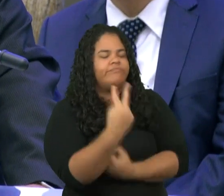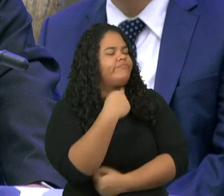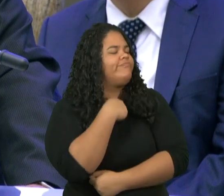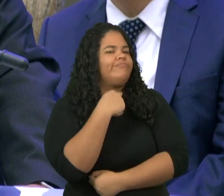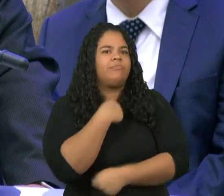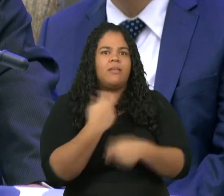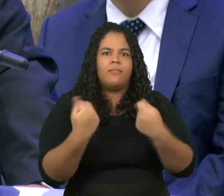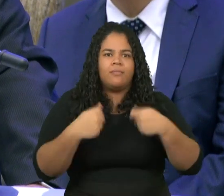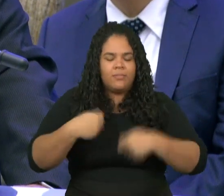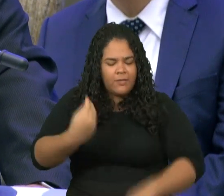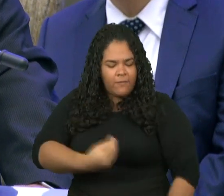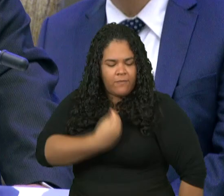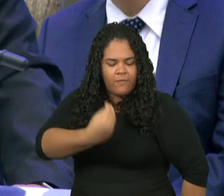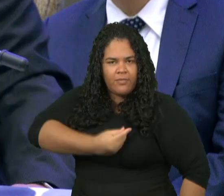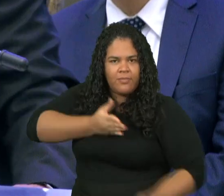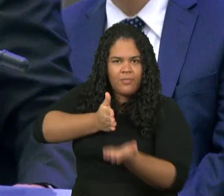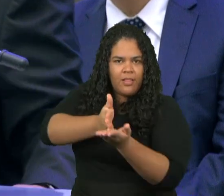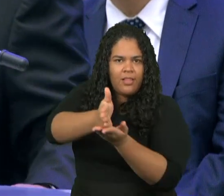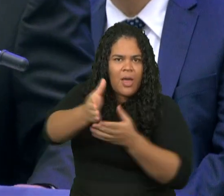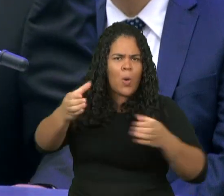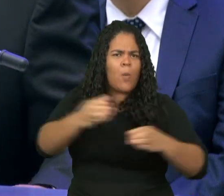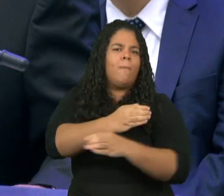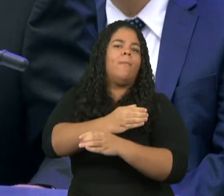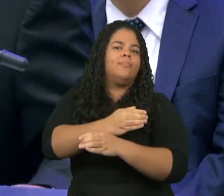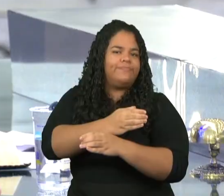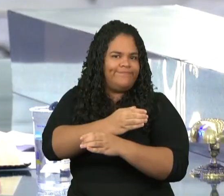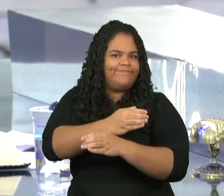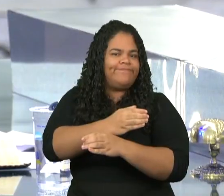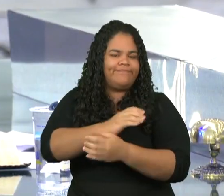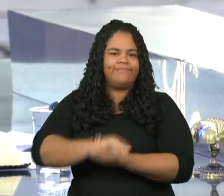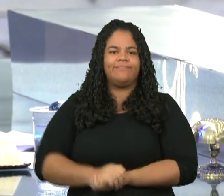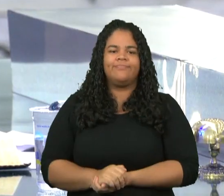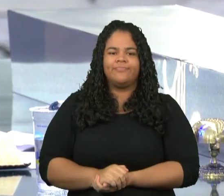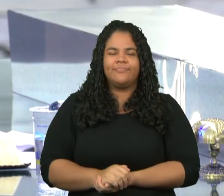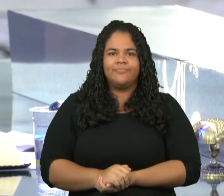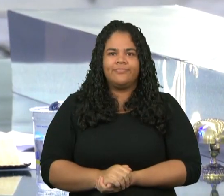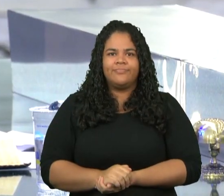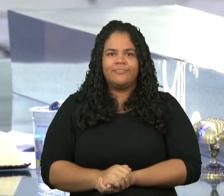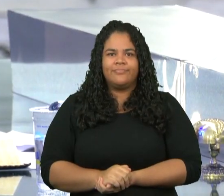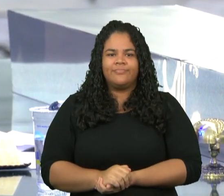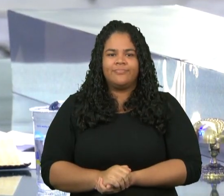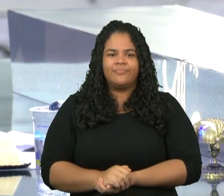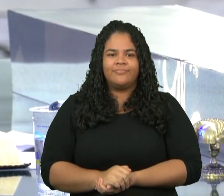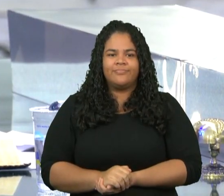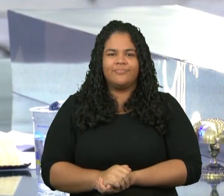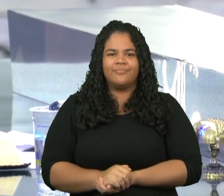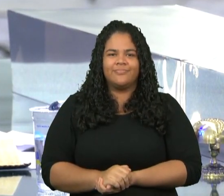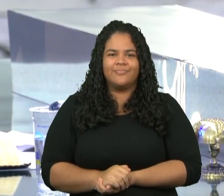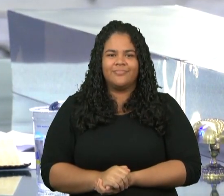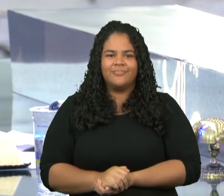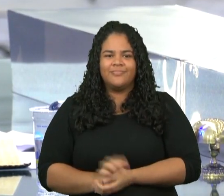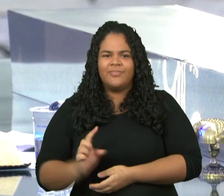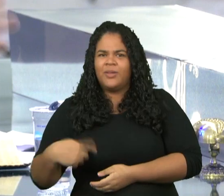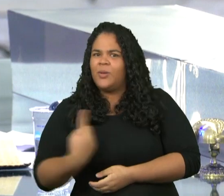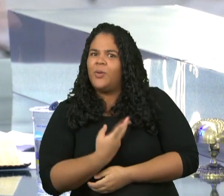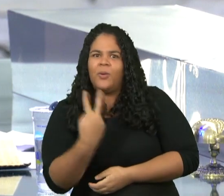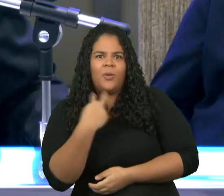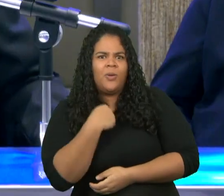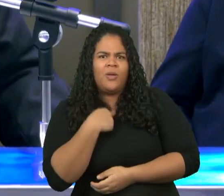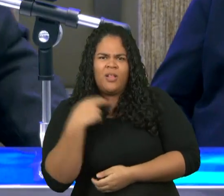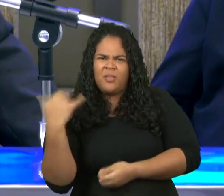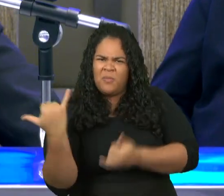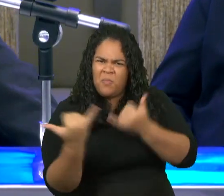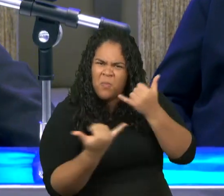íntegro tem que ser sincero não é crente não pode ser fofo irmãos crente tem que ser